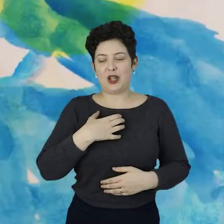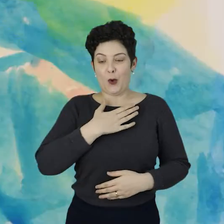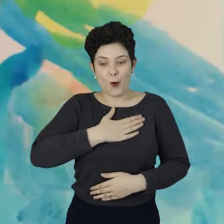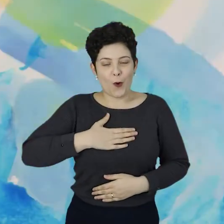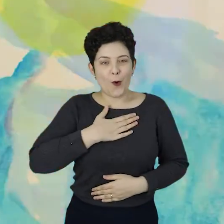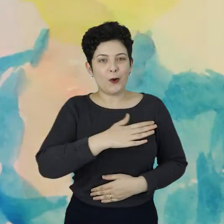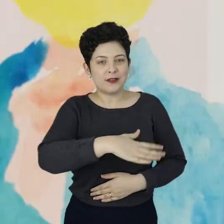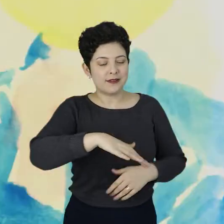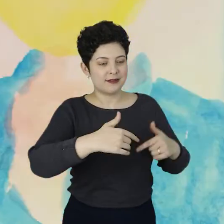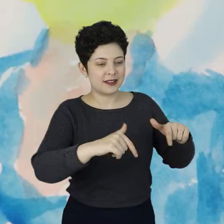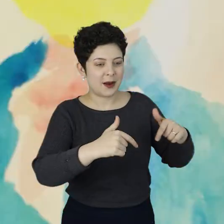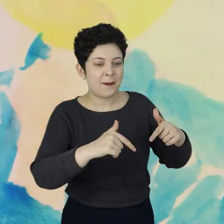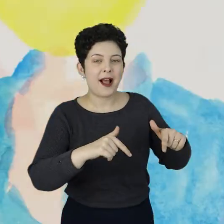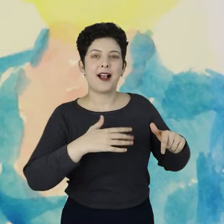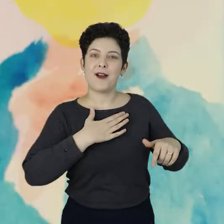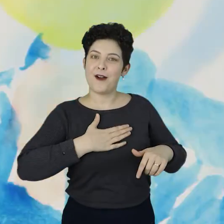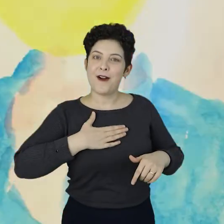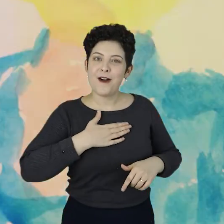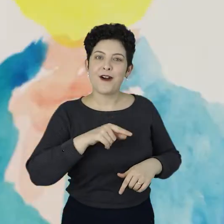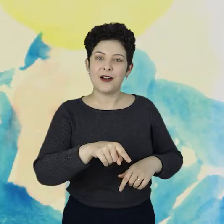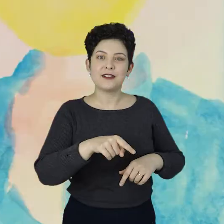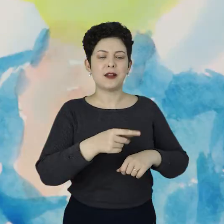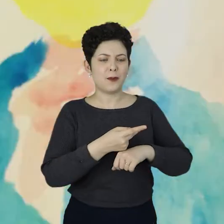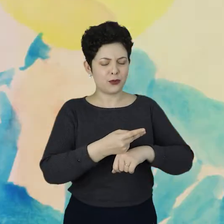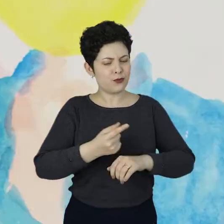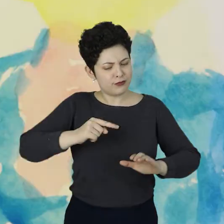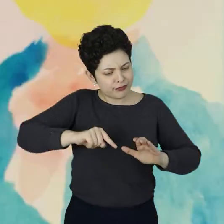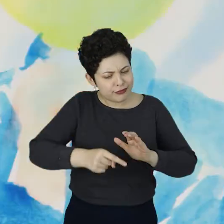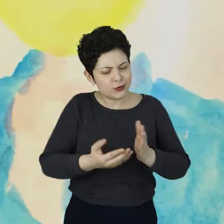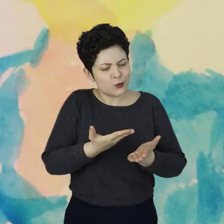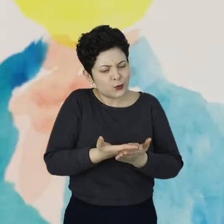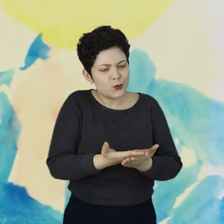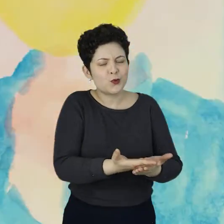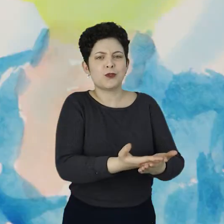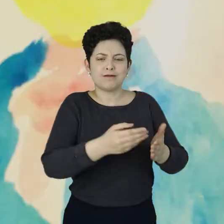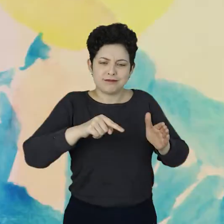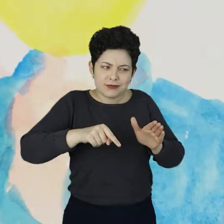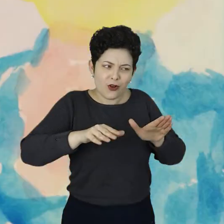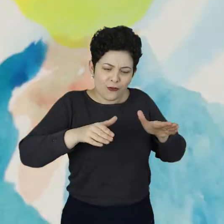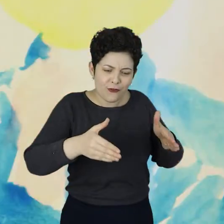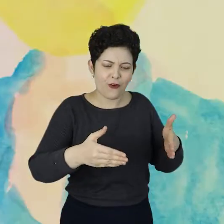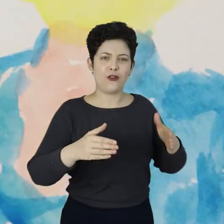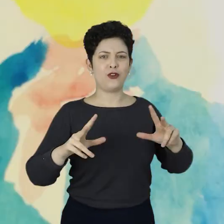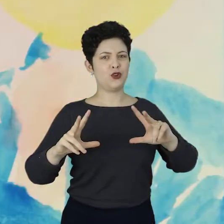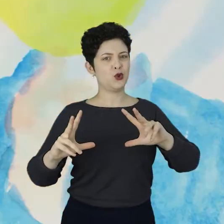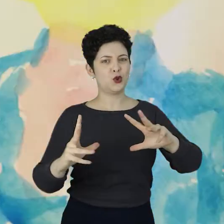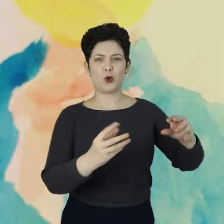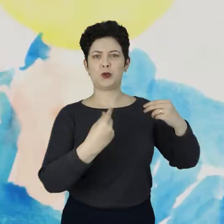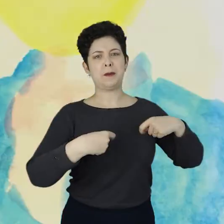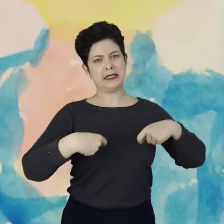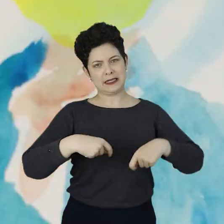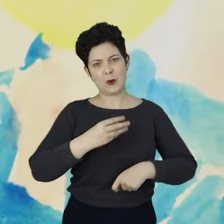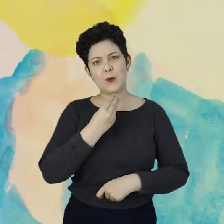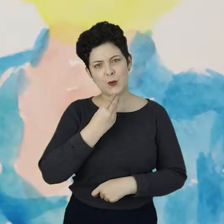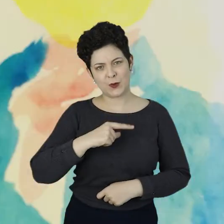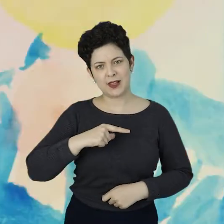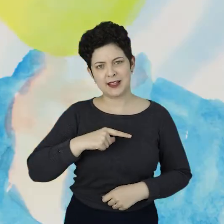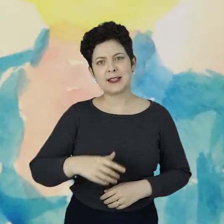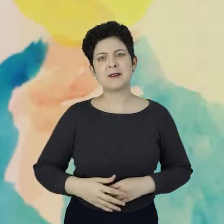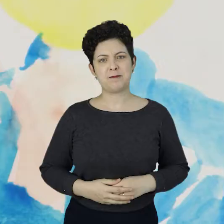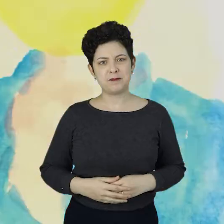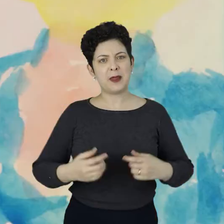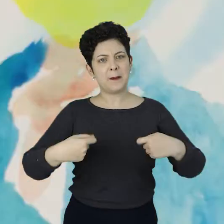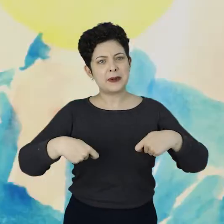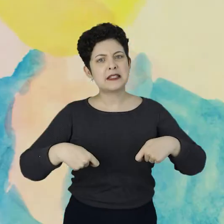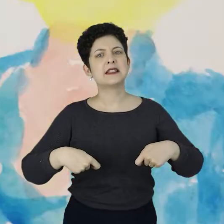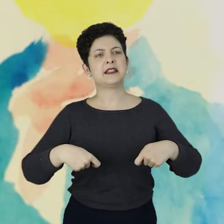Isso faz com que eu goste mais do trabalho que eu estou fazendo e procure me aprofundar nele. Acho que todos nós merecemos uma oportunidade.